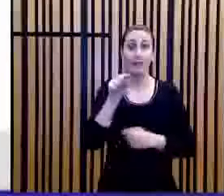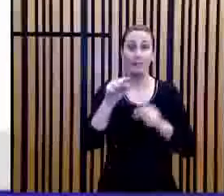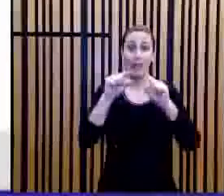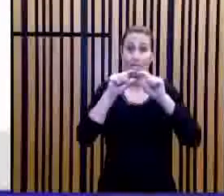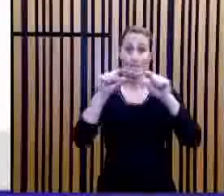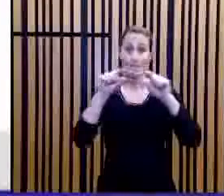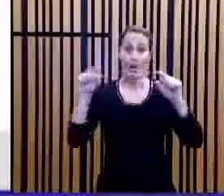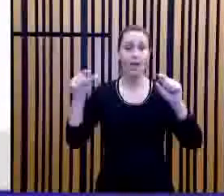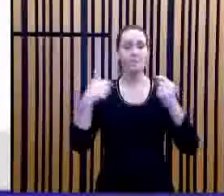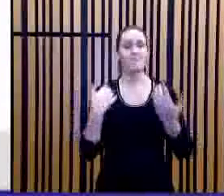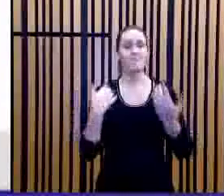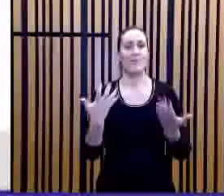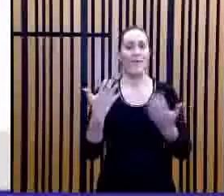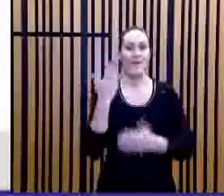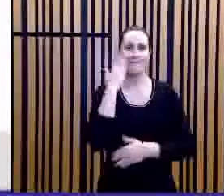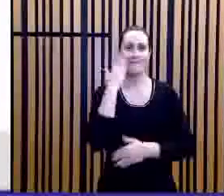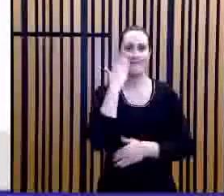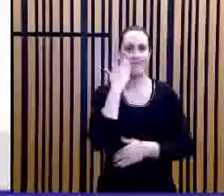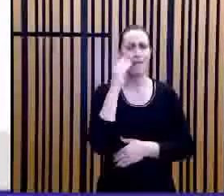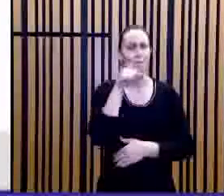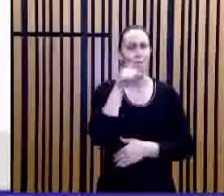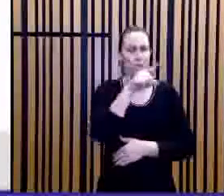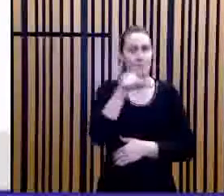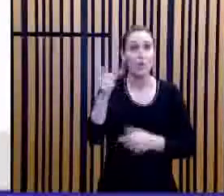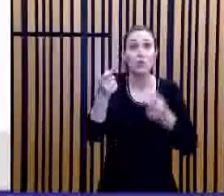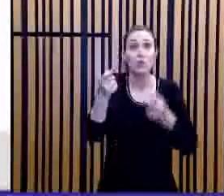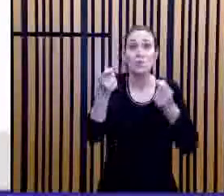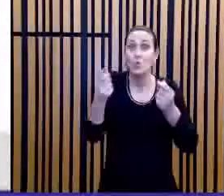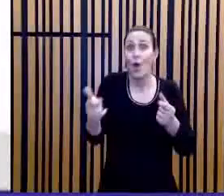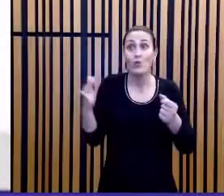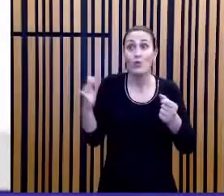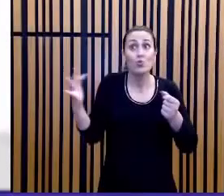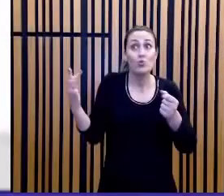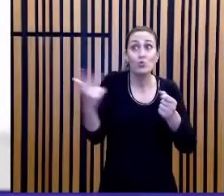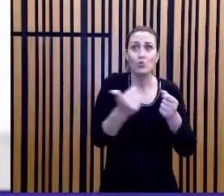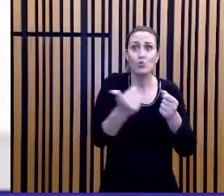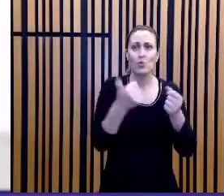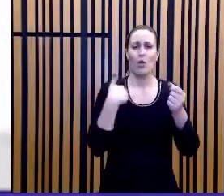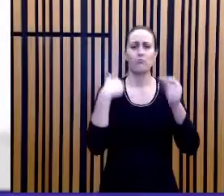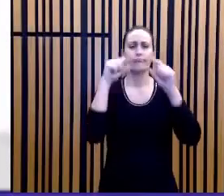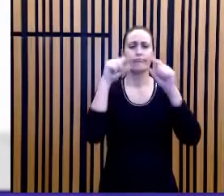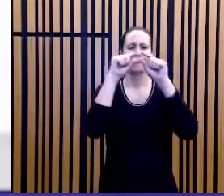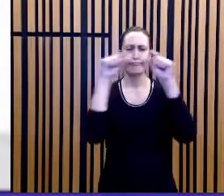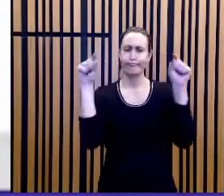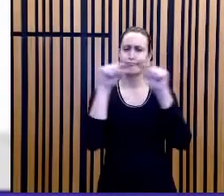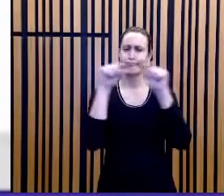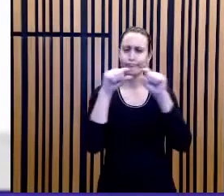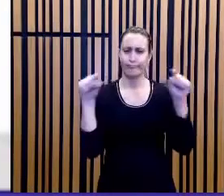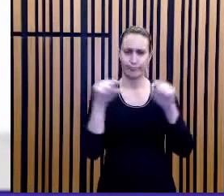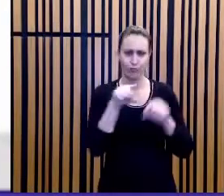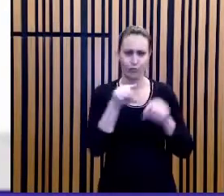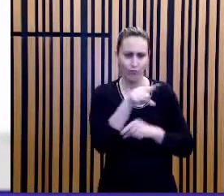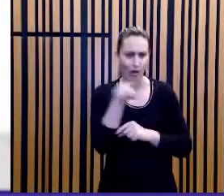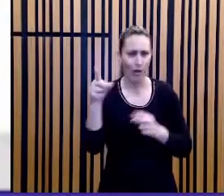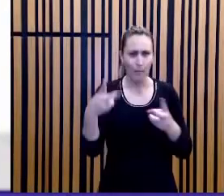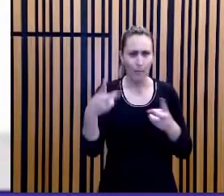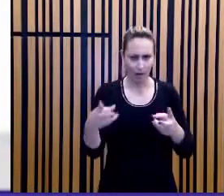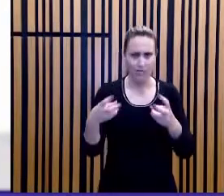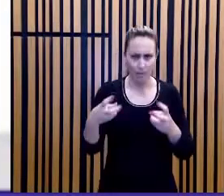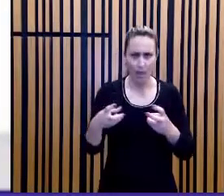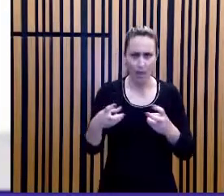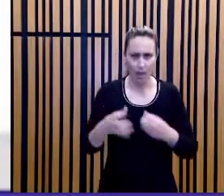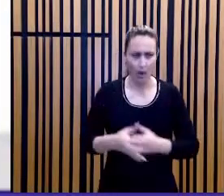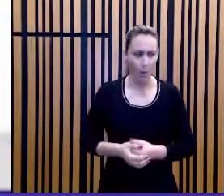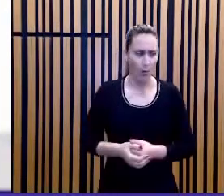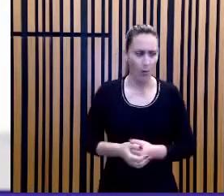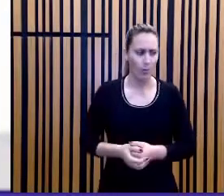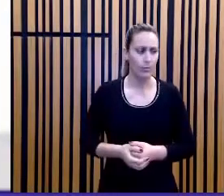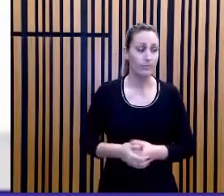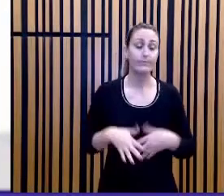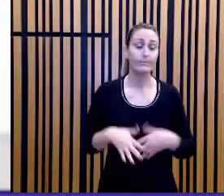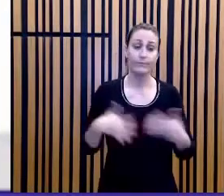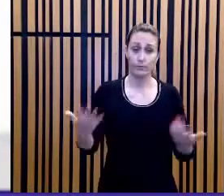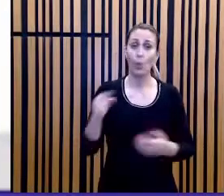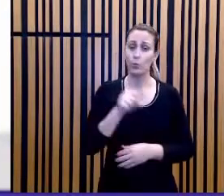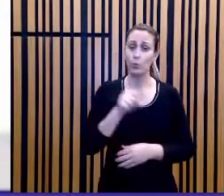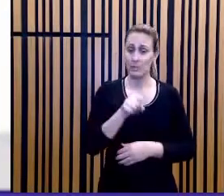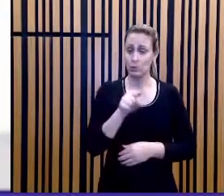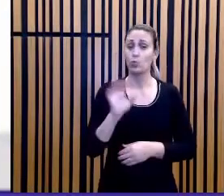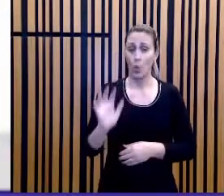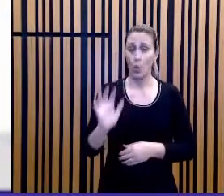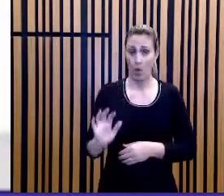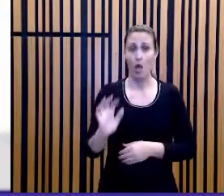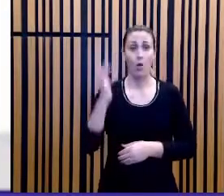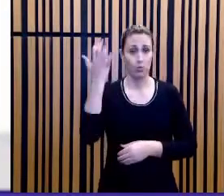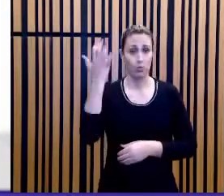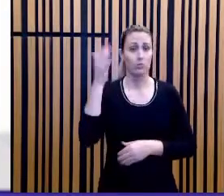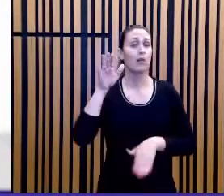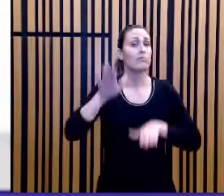observam que dessa vez eu grifei praticamente todo o enunciado. Vocês se deram conta disso? Quase todo o enunciado. Isso acontece. Às vezes